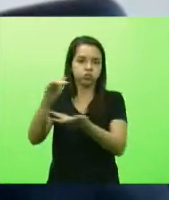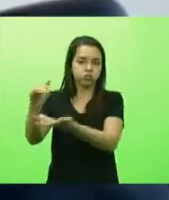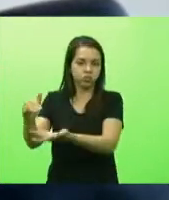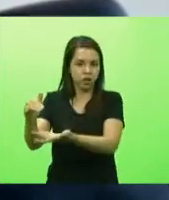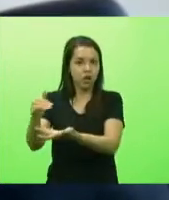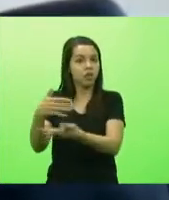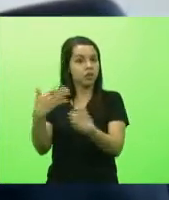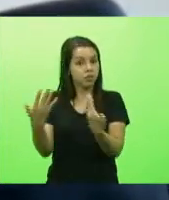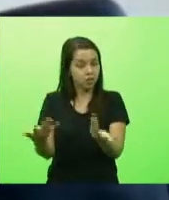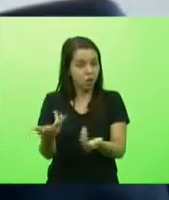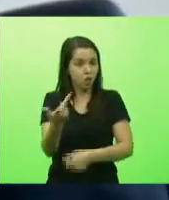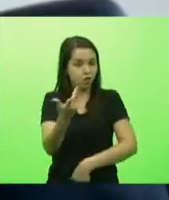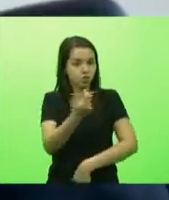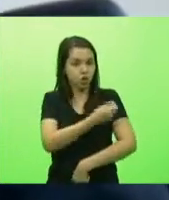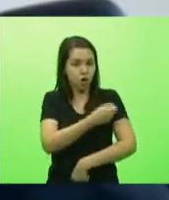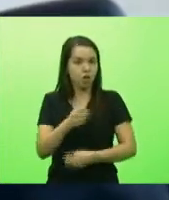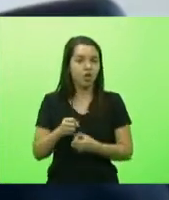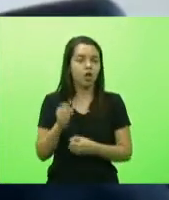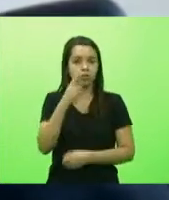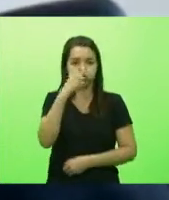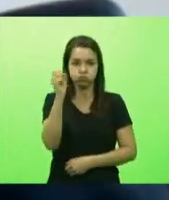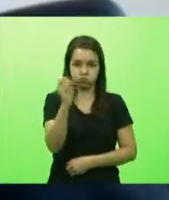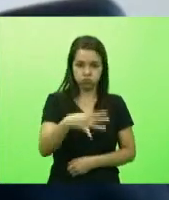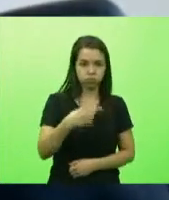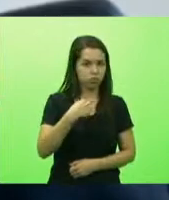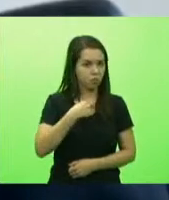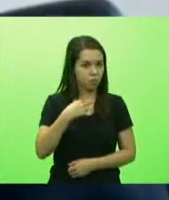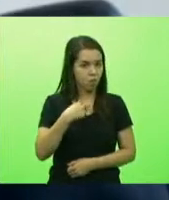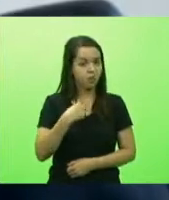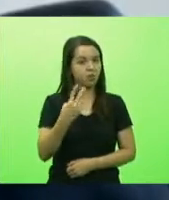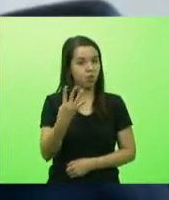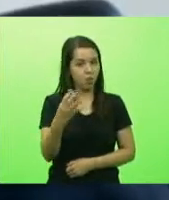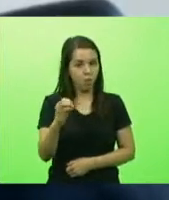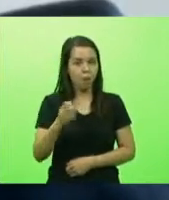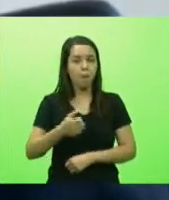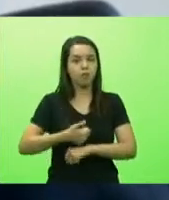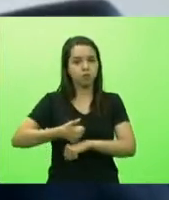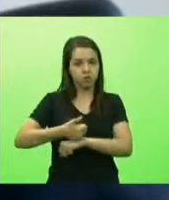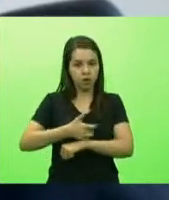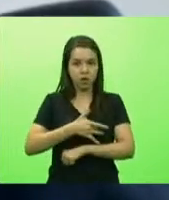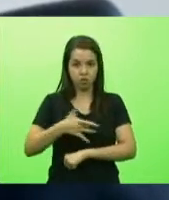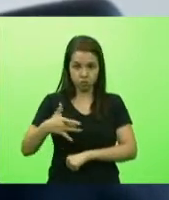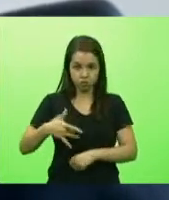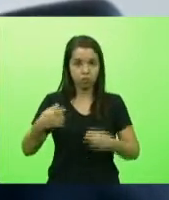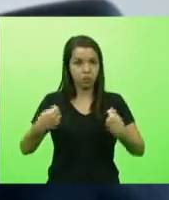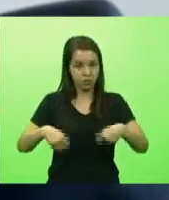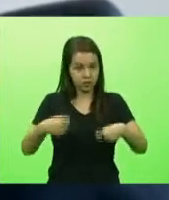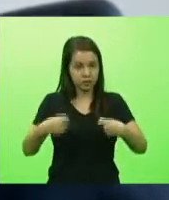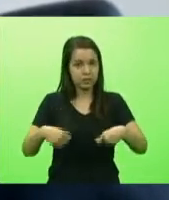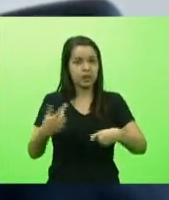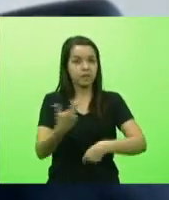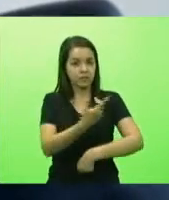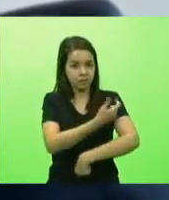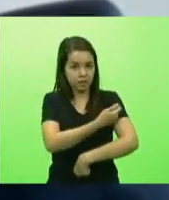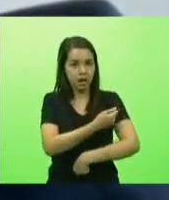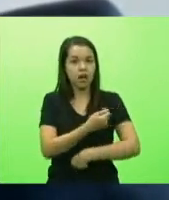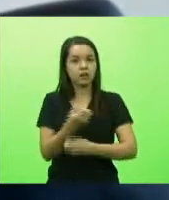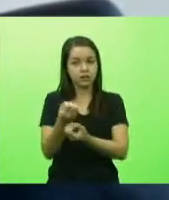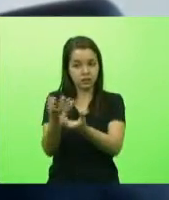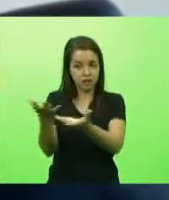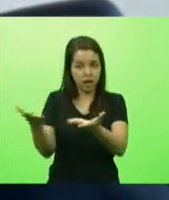ainda 40% dos profissionais de saúde a serem vacinados então essas doses podem e devem ser utilizadas para esses